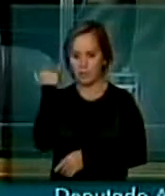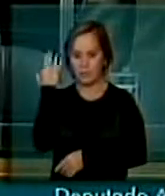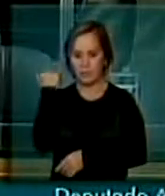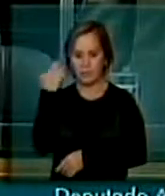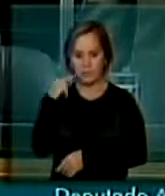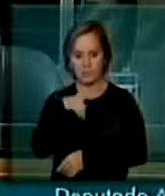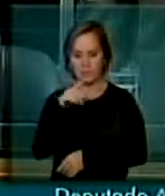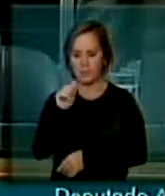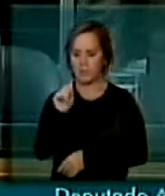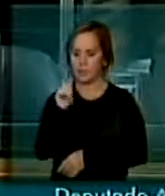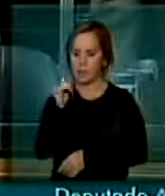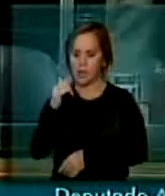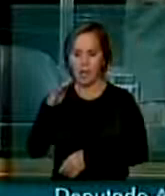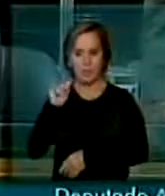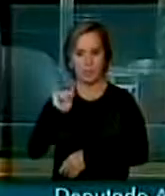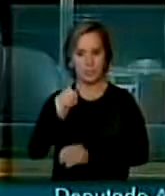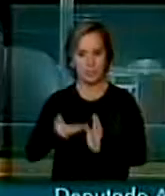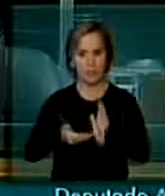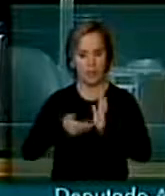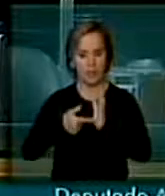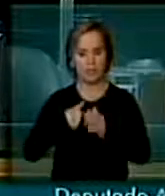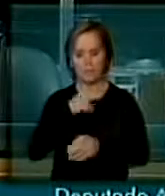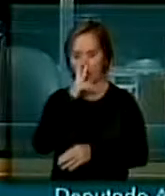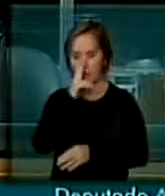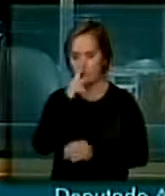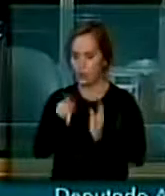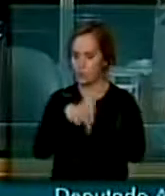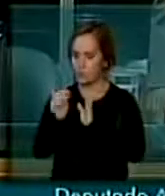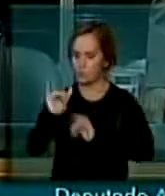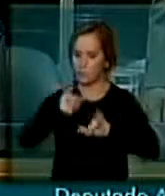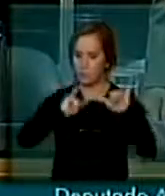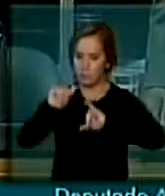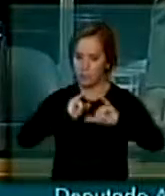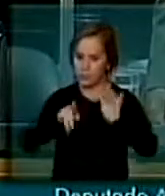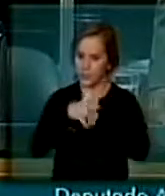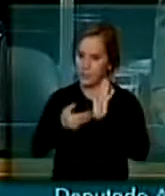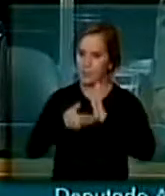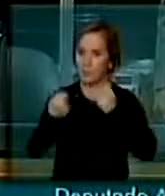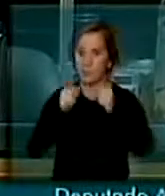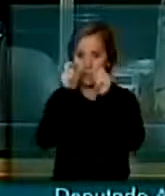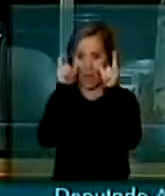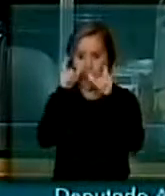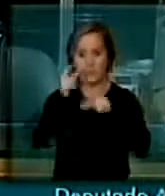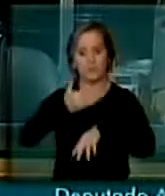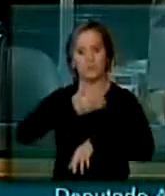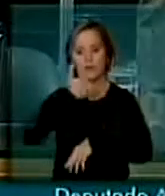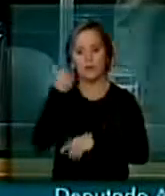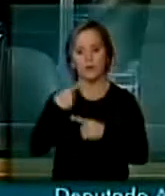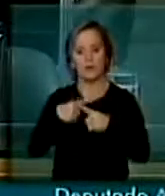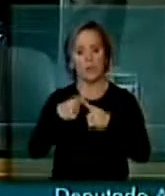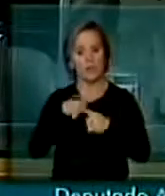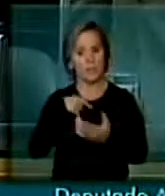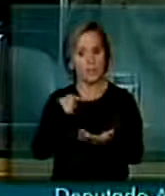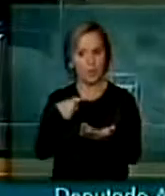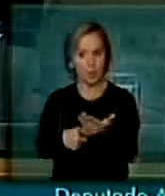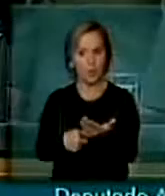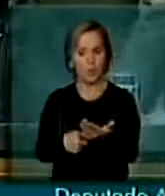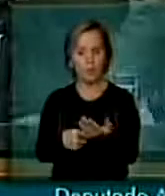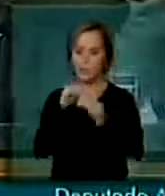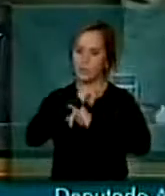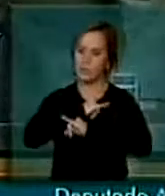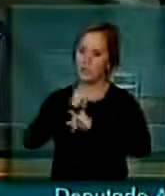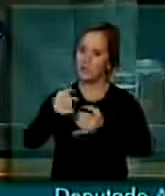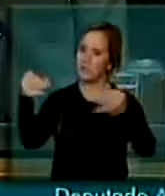Câmara. Acho que os veículos de comunicação da Casa precisam ter mais atenção, até porque tenho compromisso com a